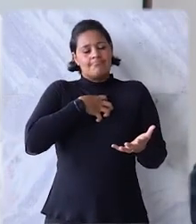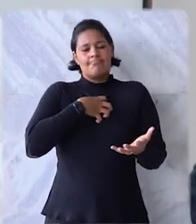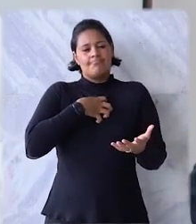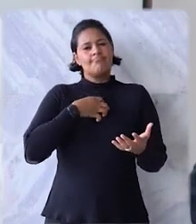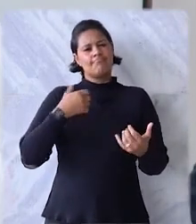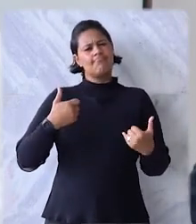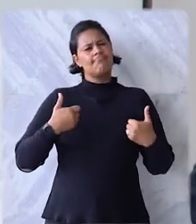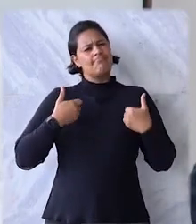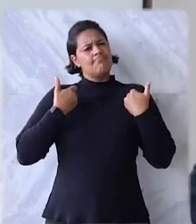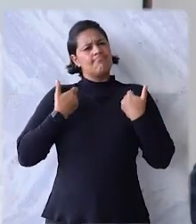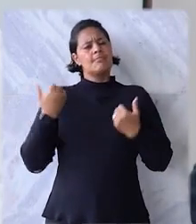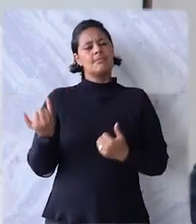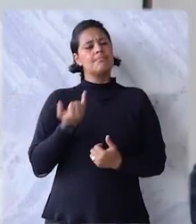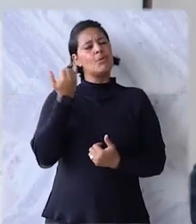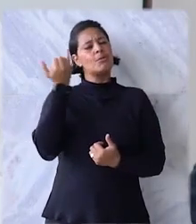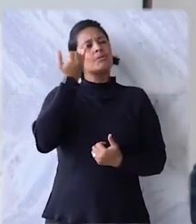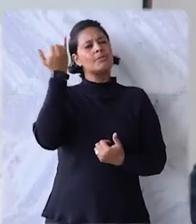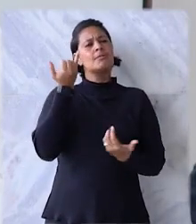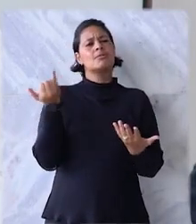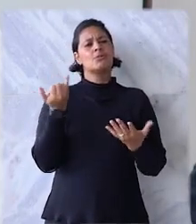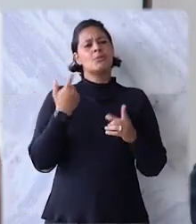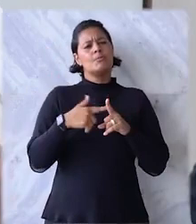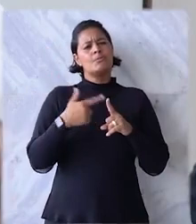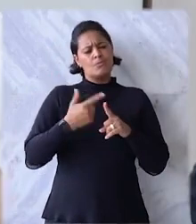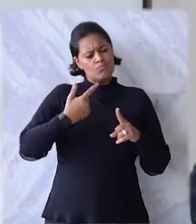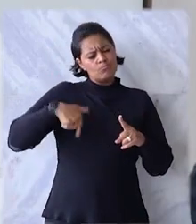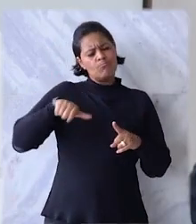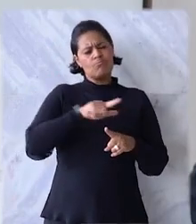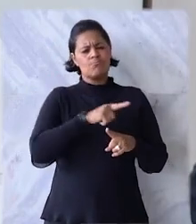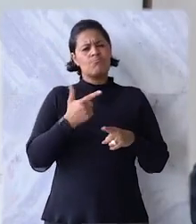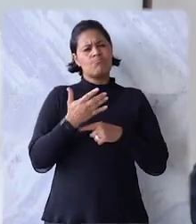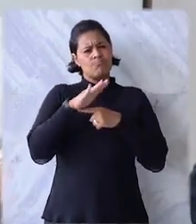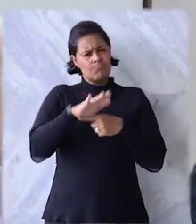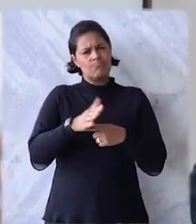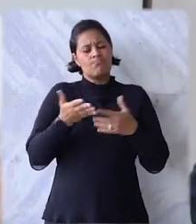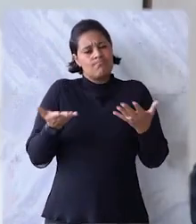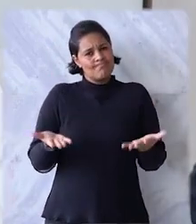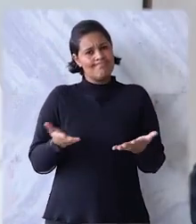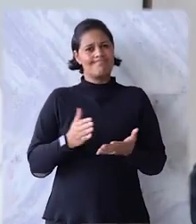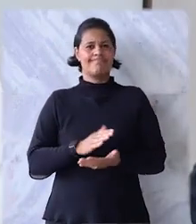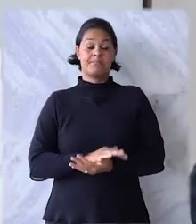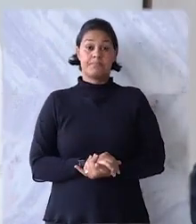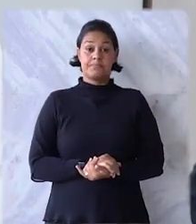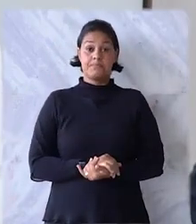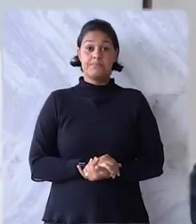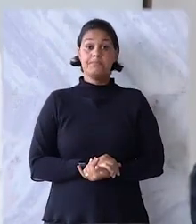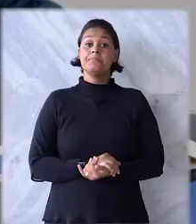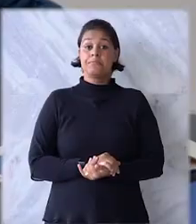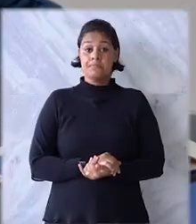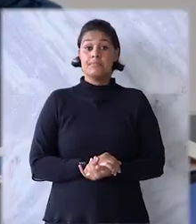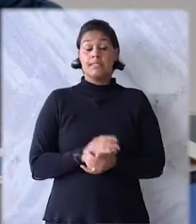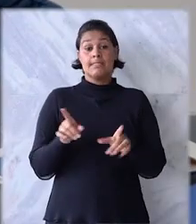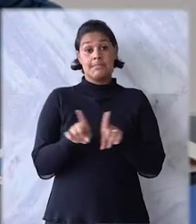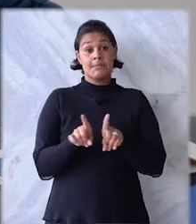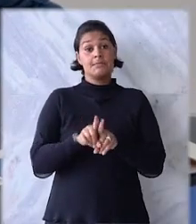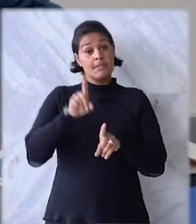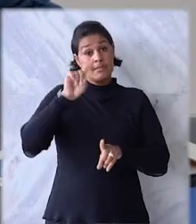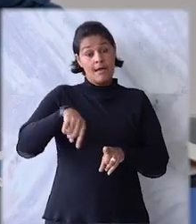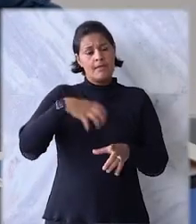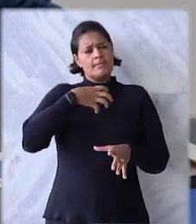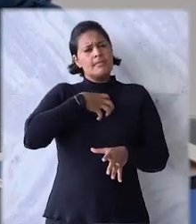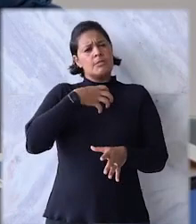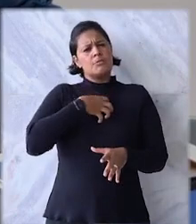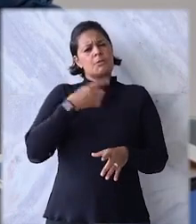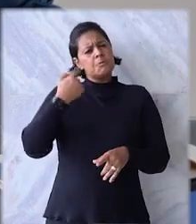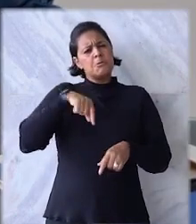traz um significado muito importante para todos nós que chegamos na nossa geração e agora assumimos o governo. É exatamente o